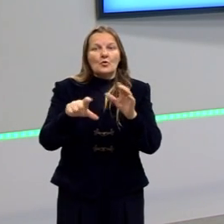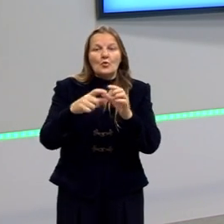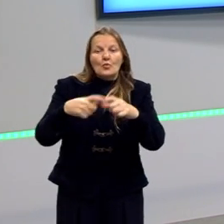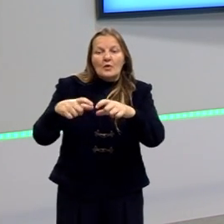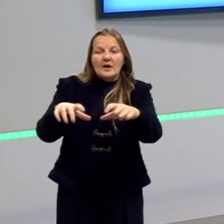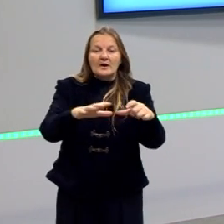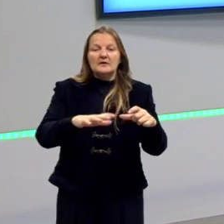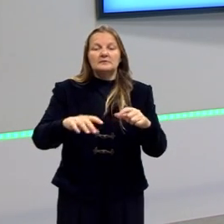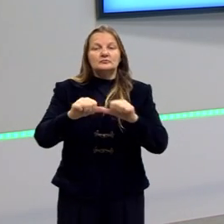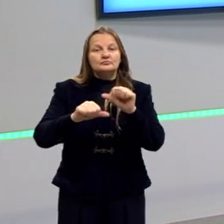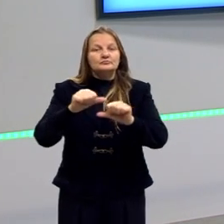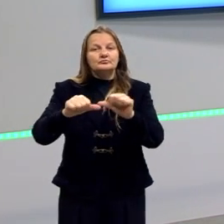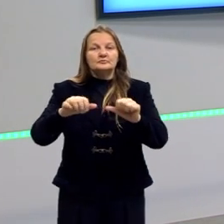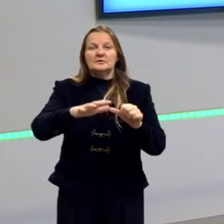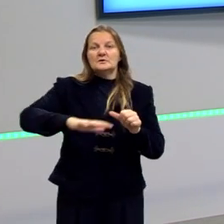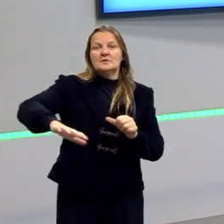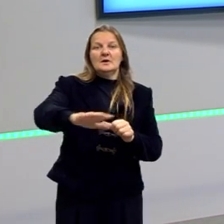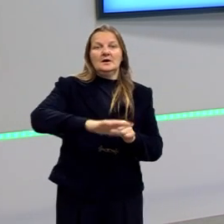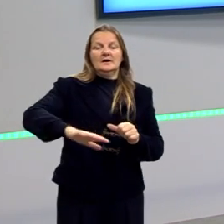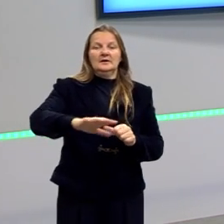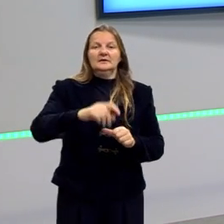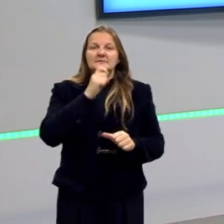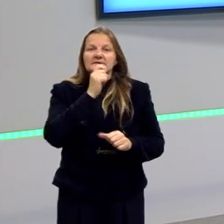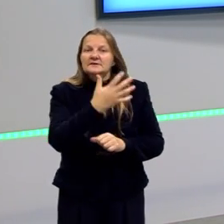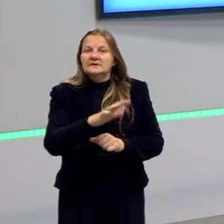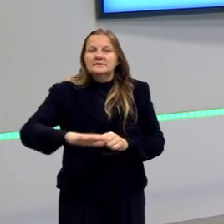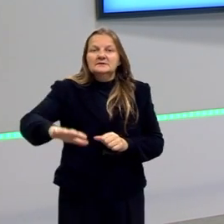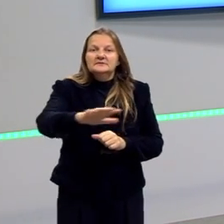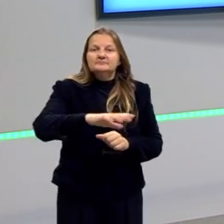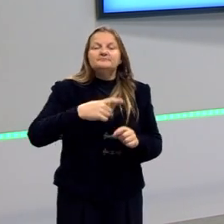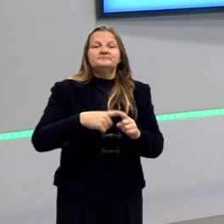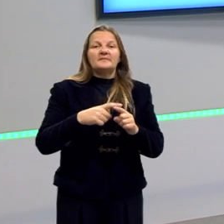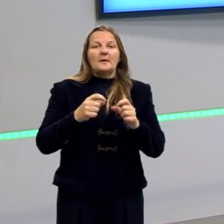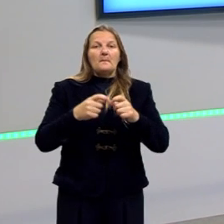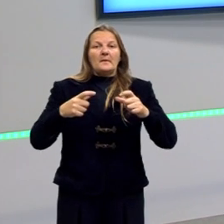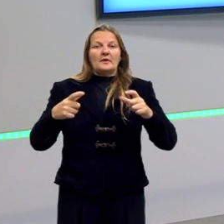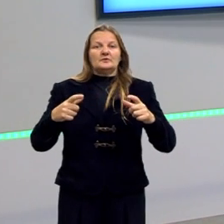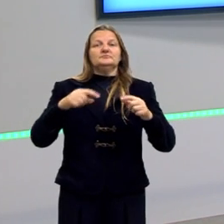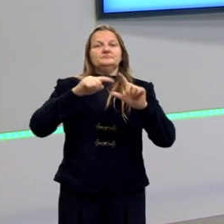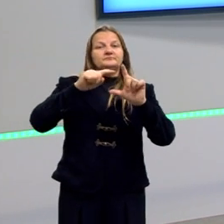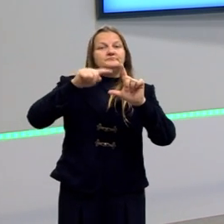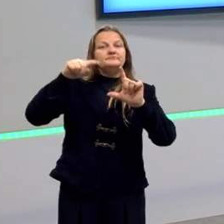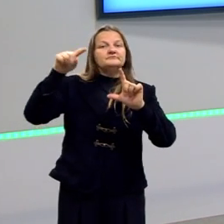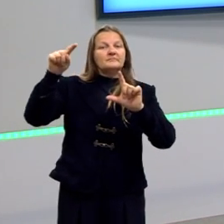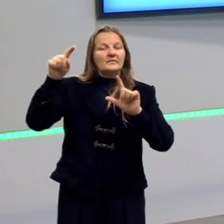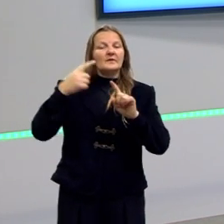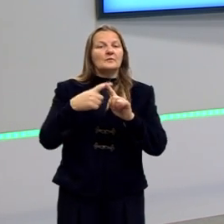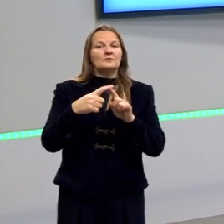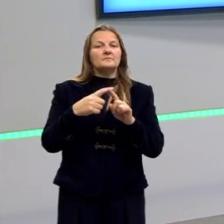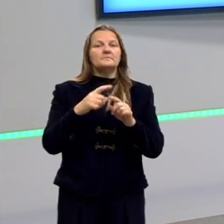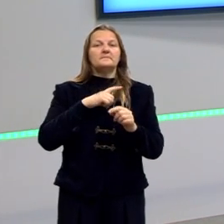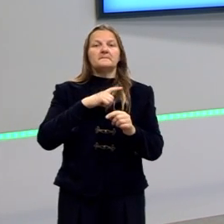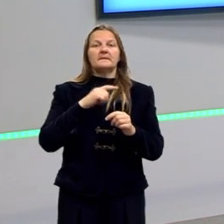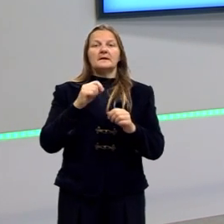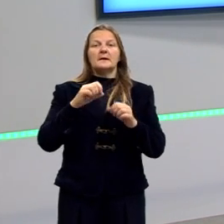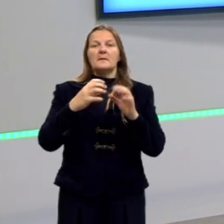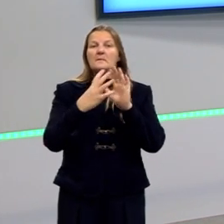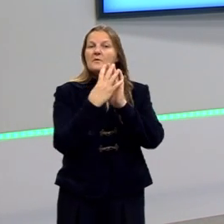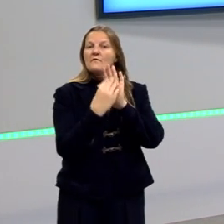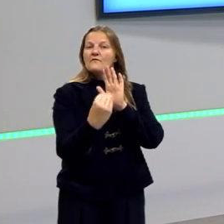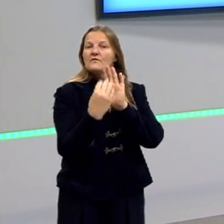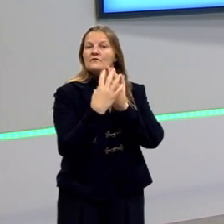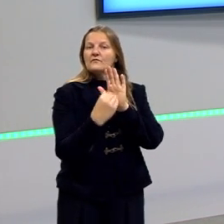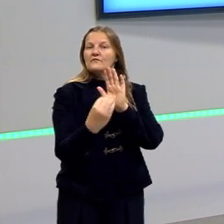transformações, né? Naquele ambiente, elas vão ter maior frequência e maior reprodução, né?